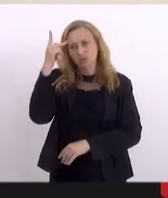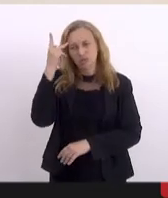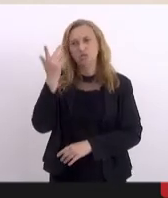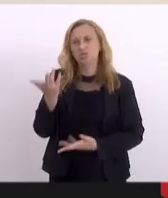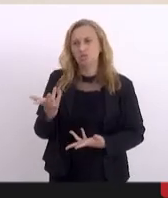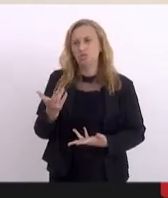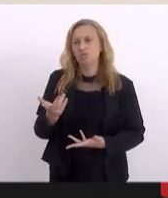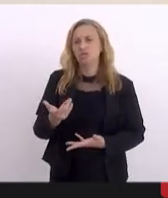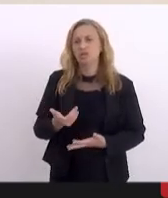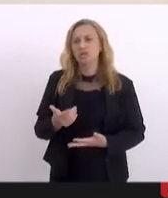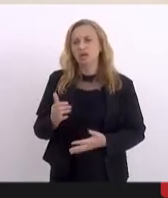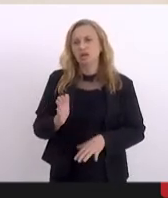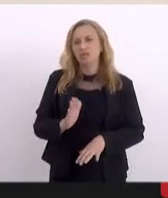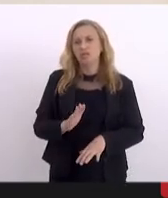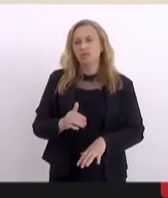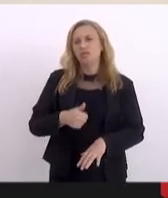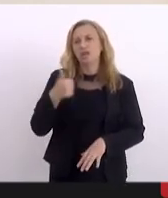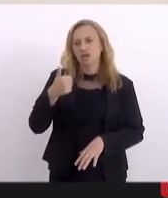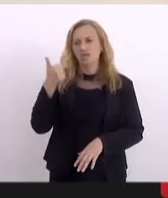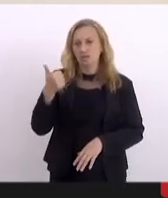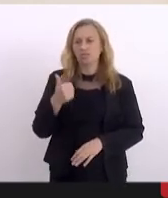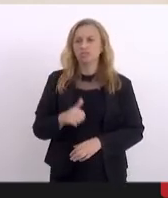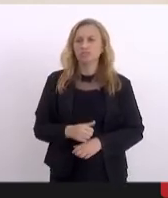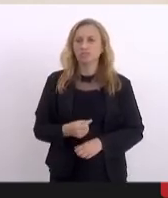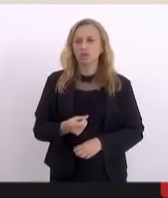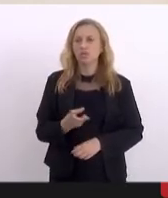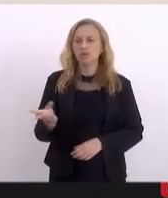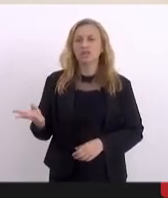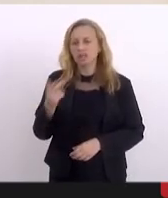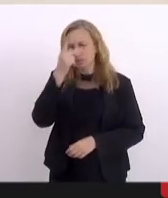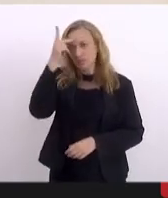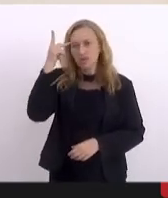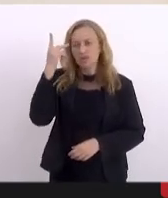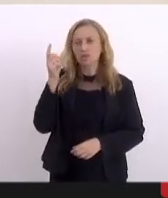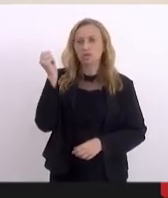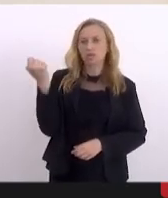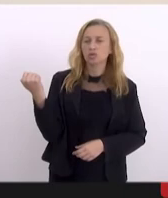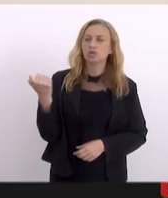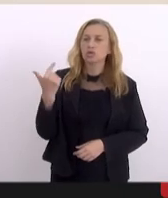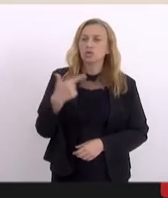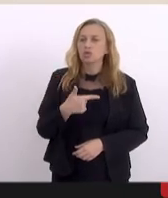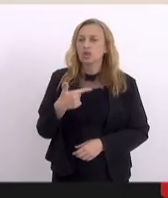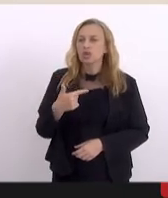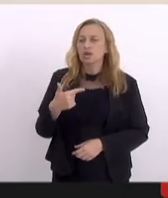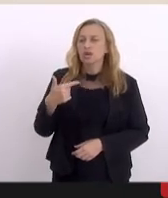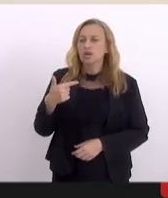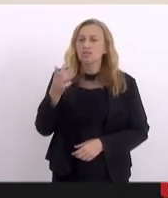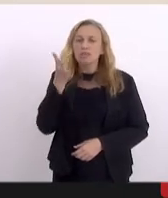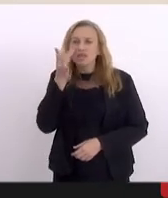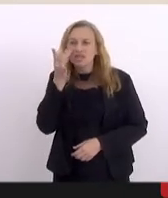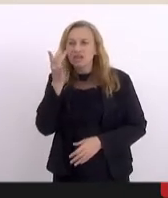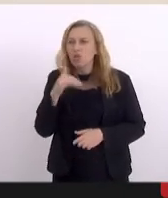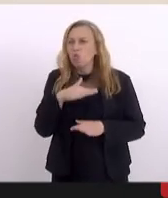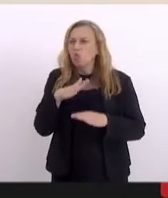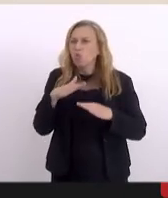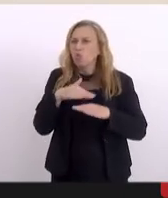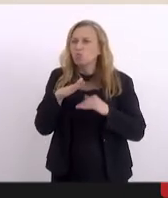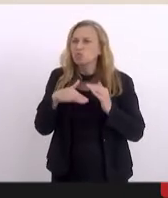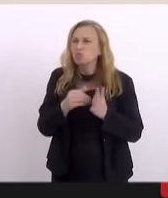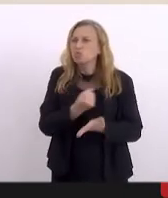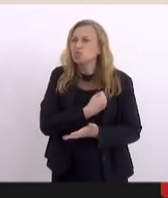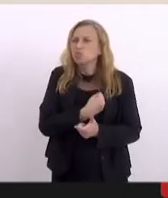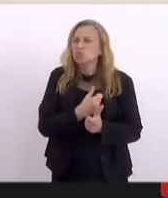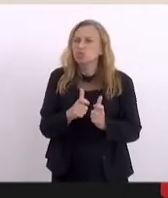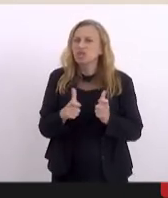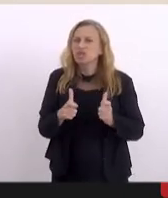participação acaba sendo mais efetiva até, do que a presencial, com todo esse aumento de